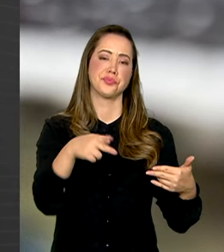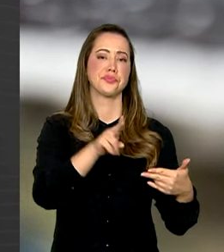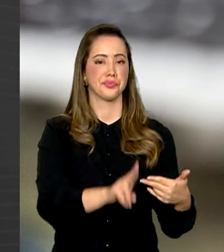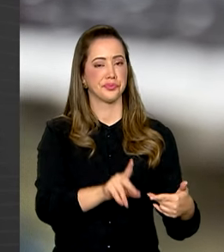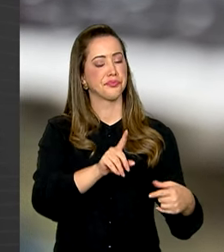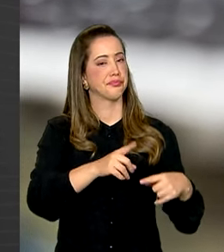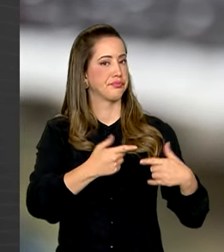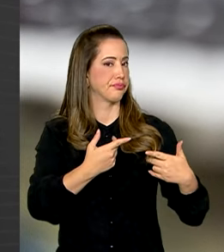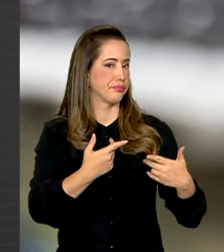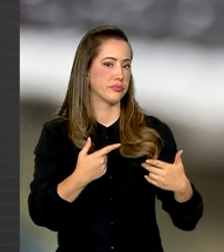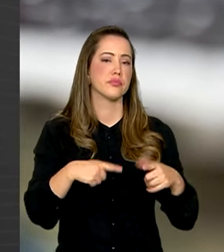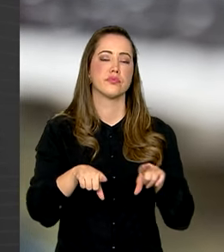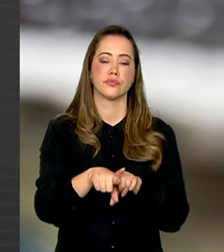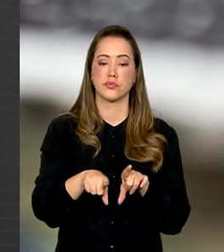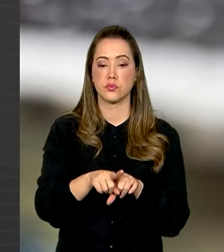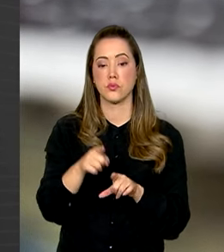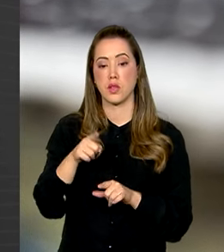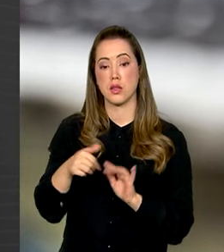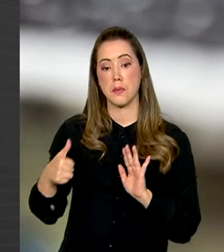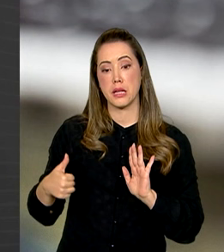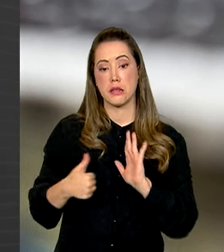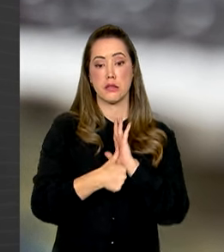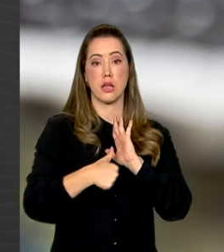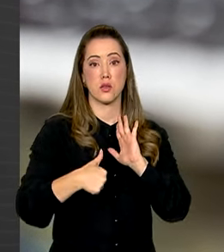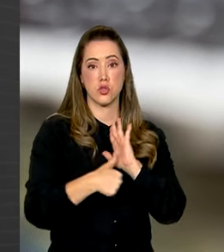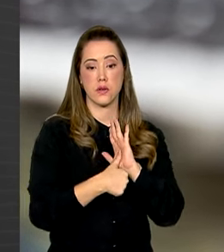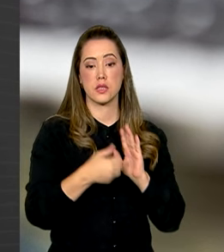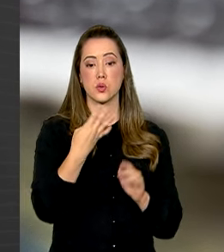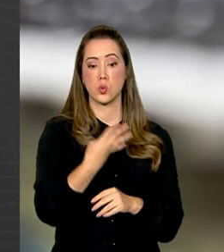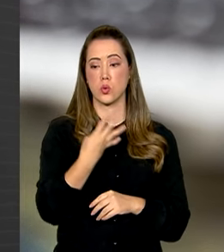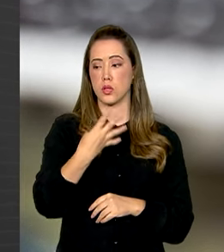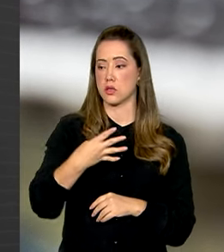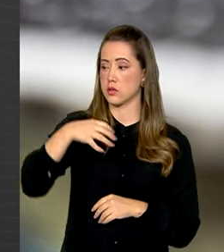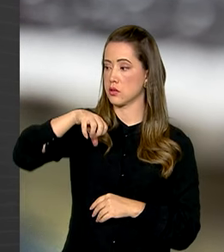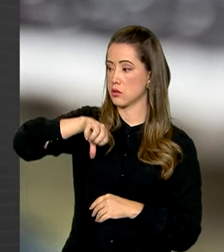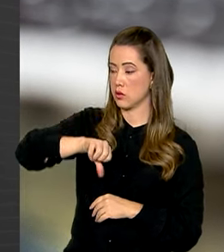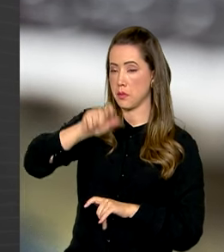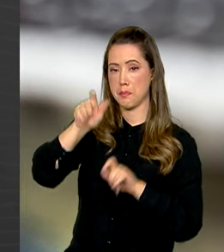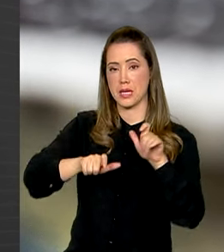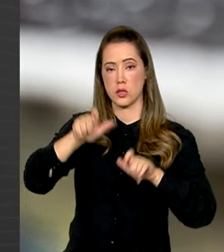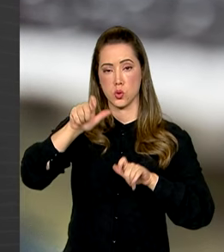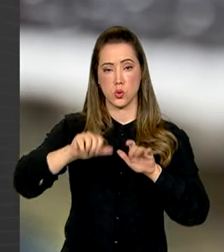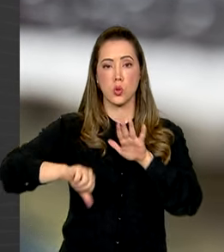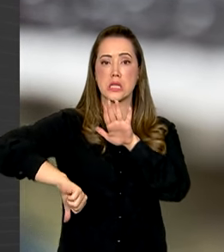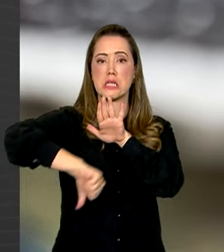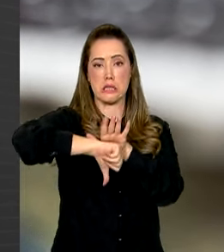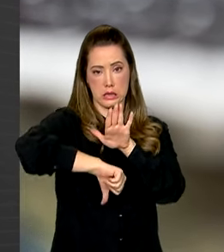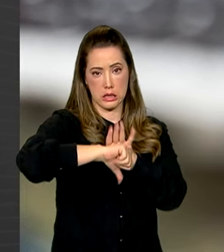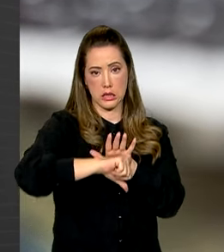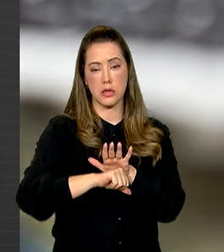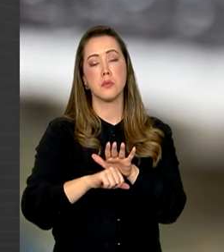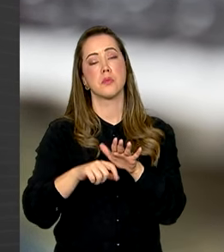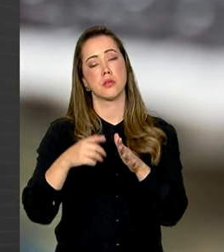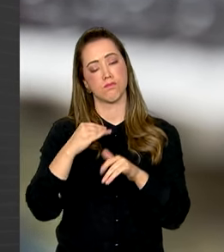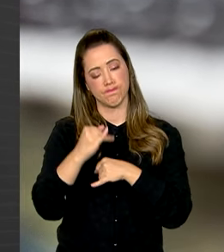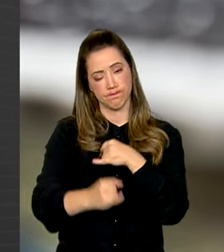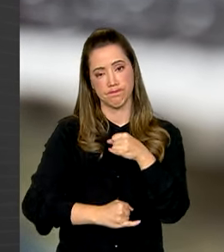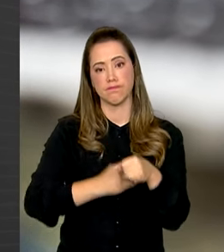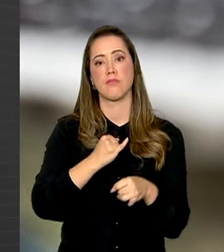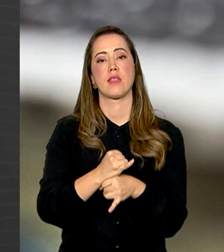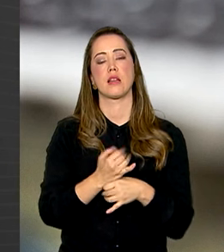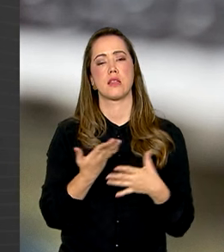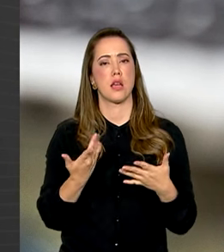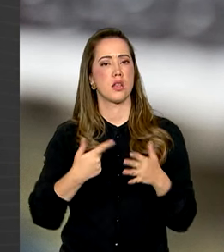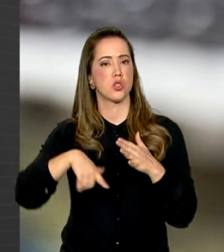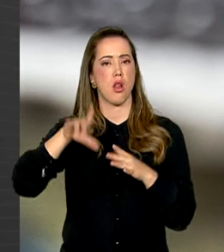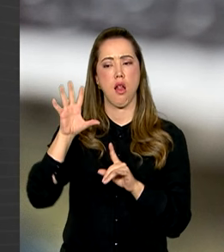apreensão e feita a identificação de 449 autores de crimes online que